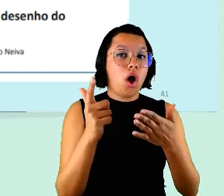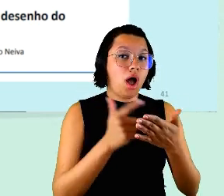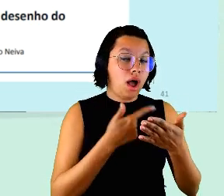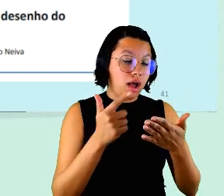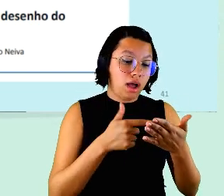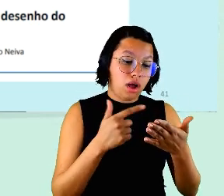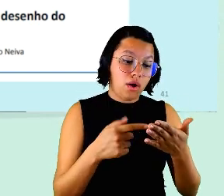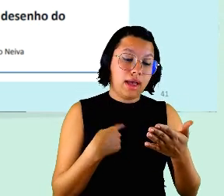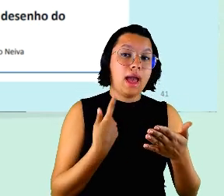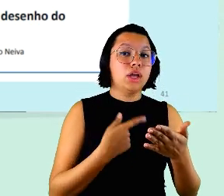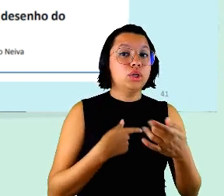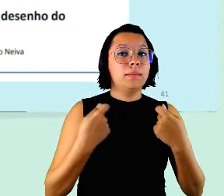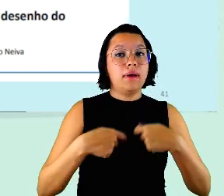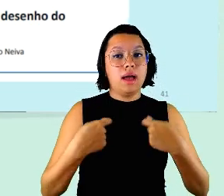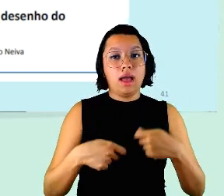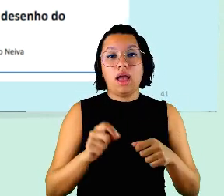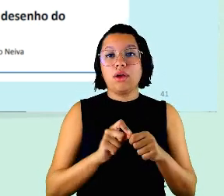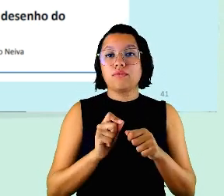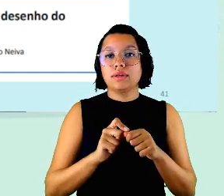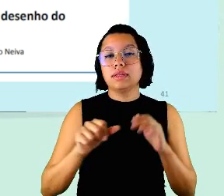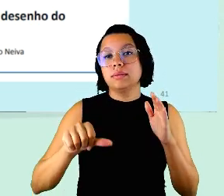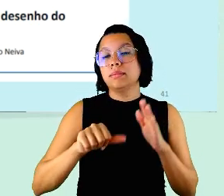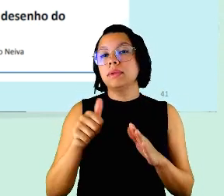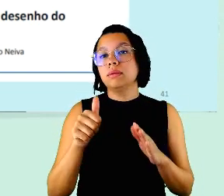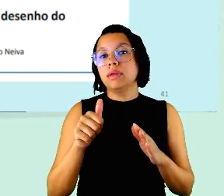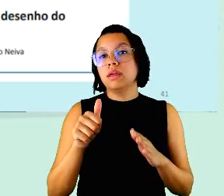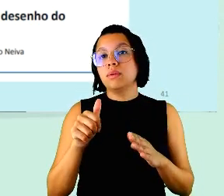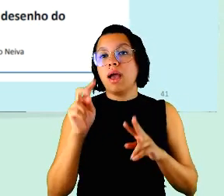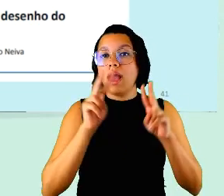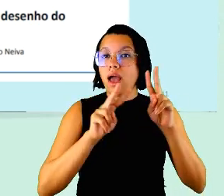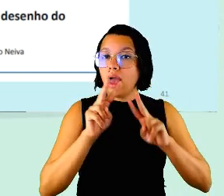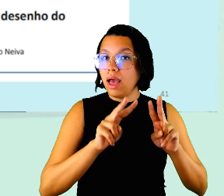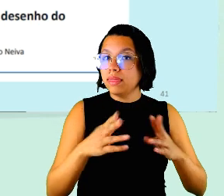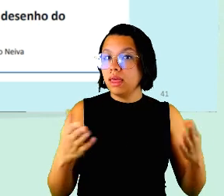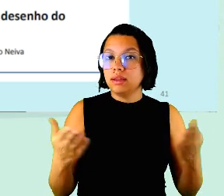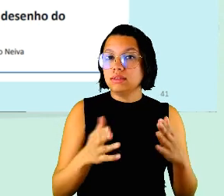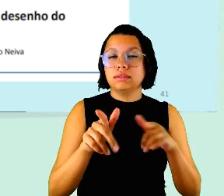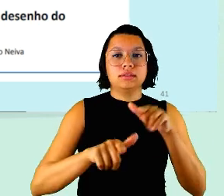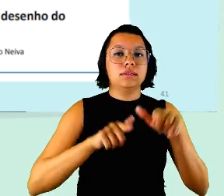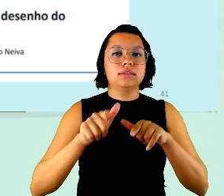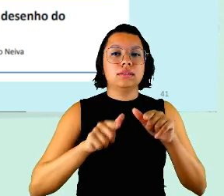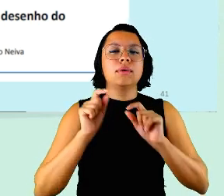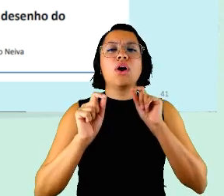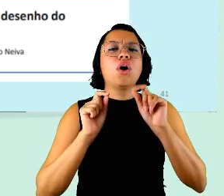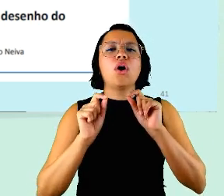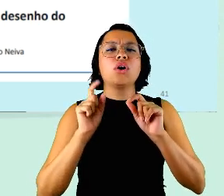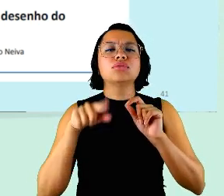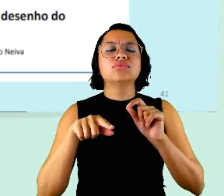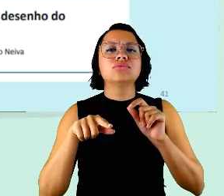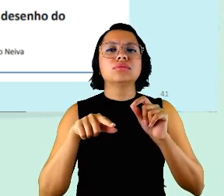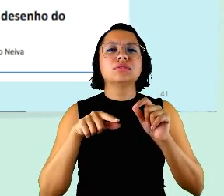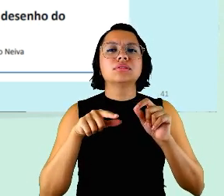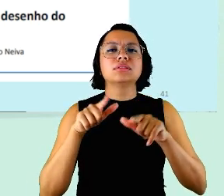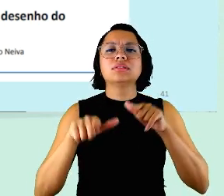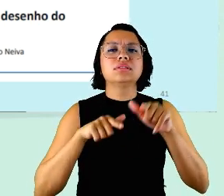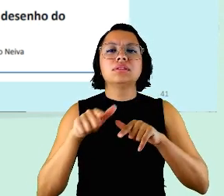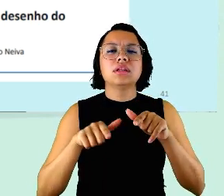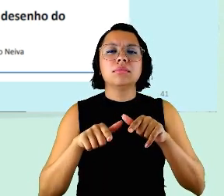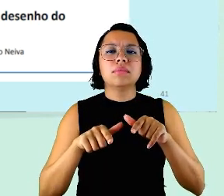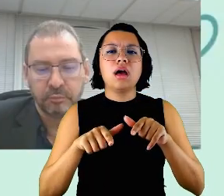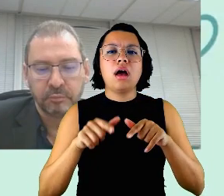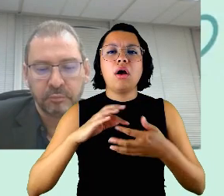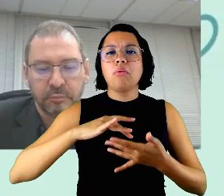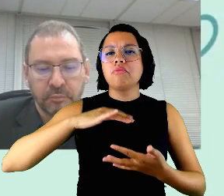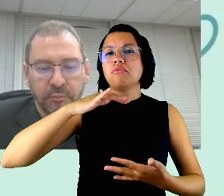deveria fazer primeiro a análise desses trabalhos que tarefas são essas qual é o volume qual a sazonalidade